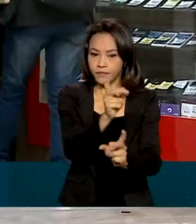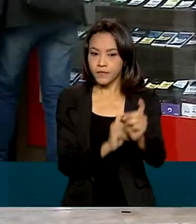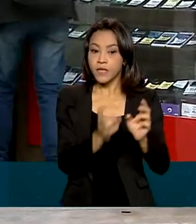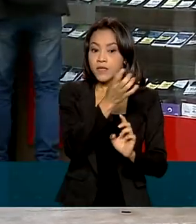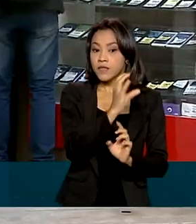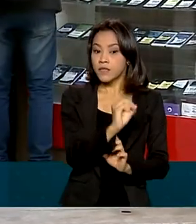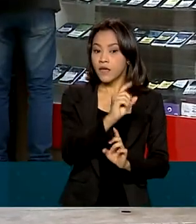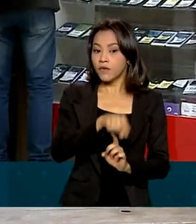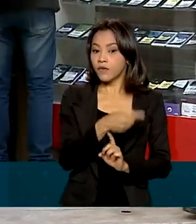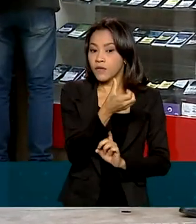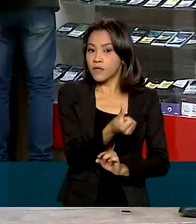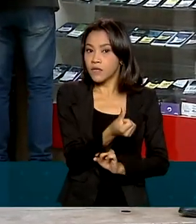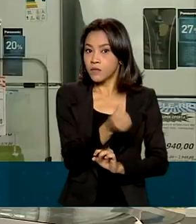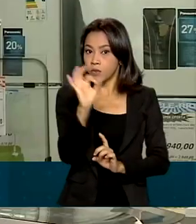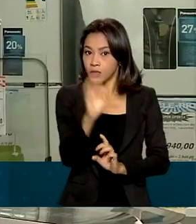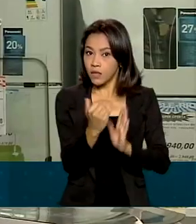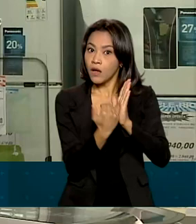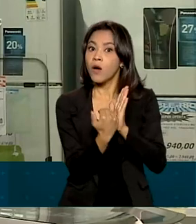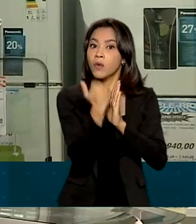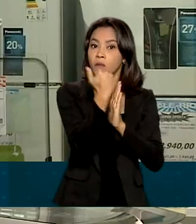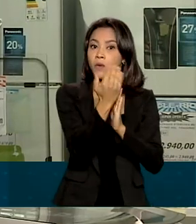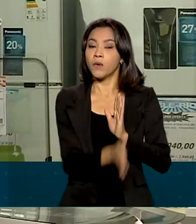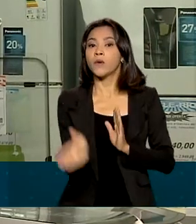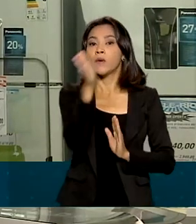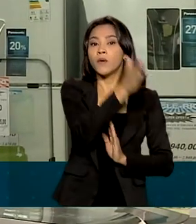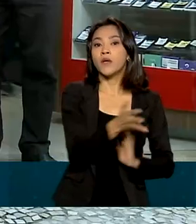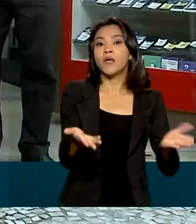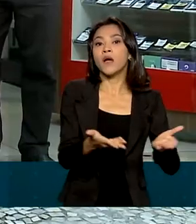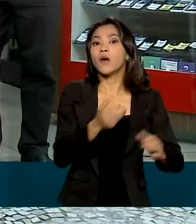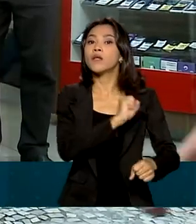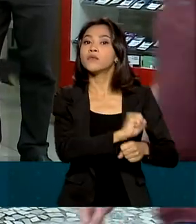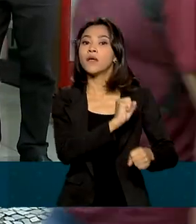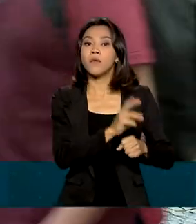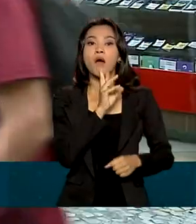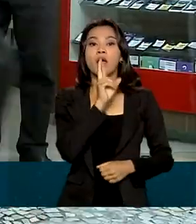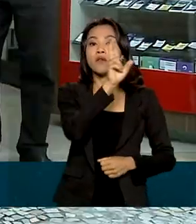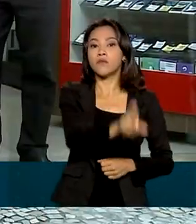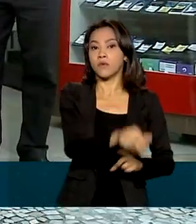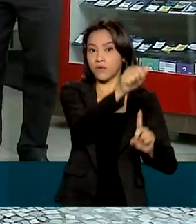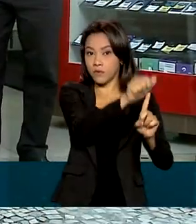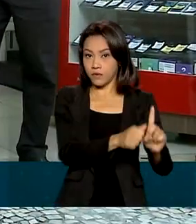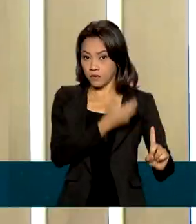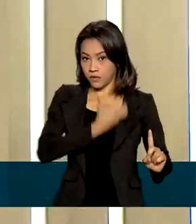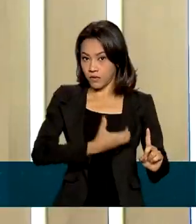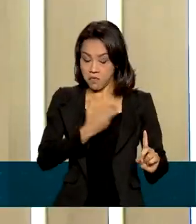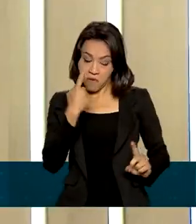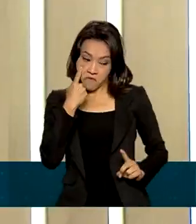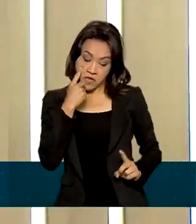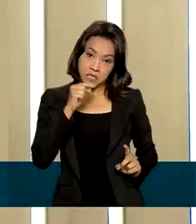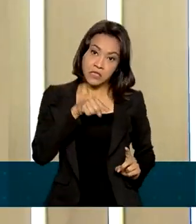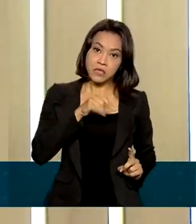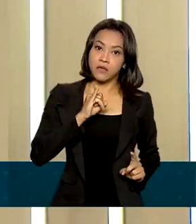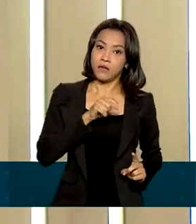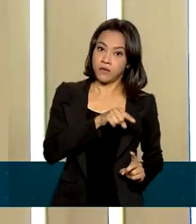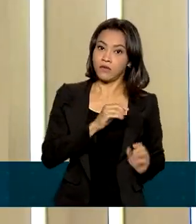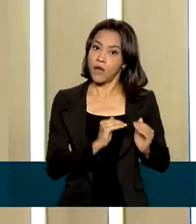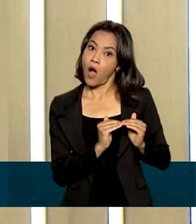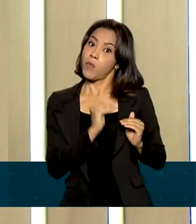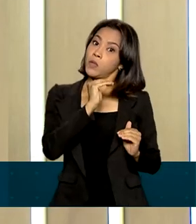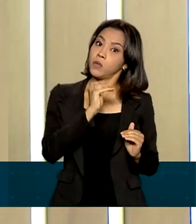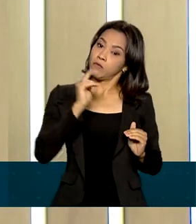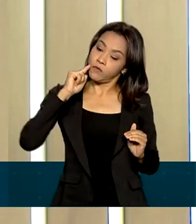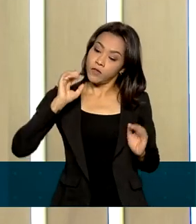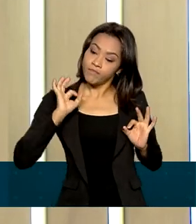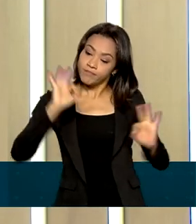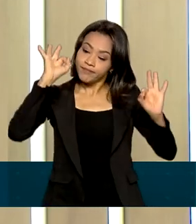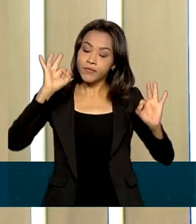,6%, e então aguardamos agora também a publicação do resultado de dezembro, para ver se essa expectativa de alta se